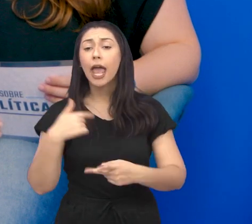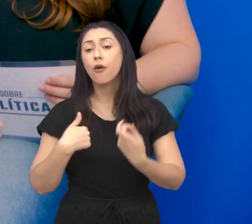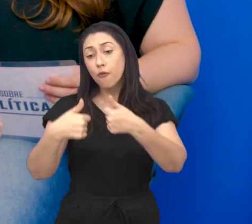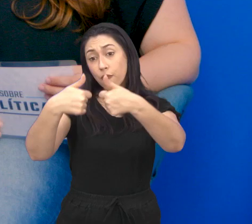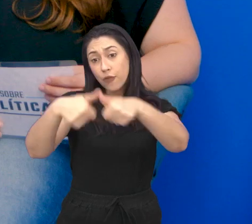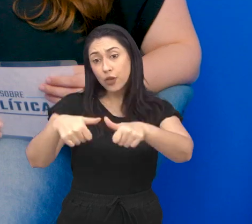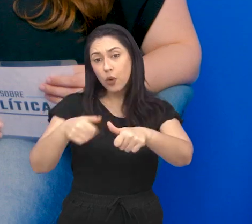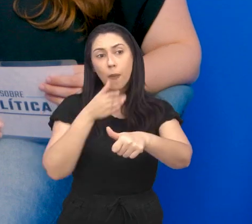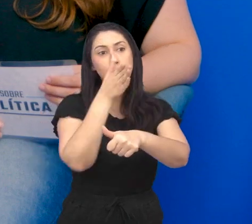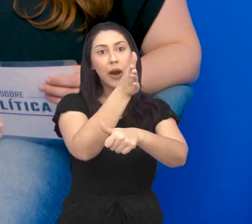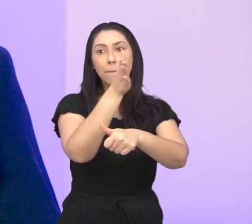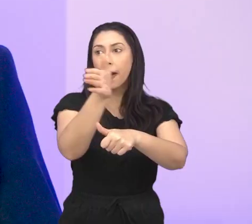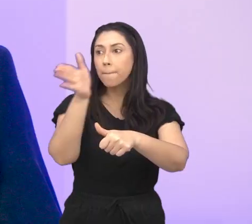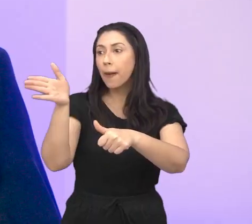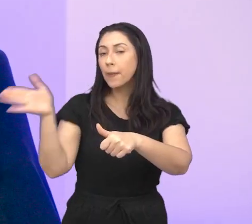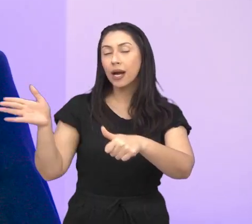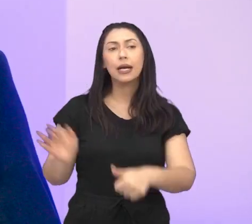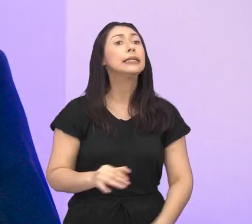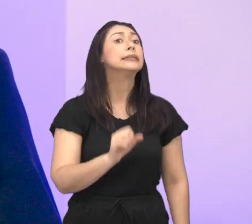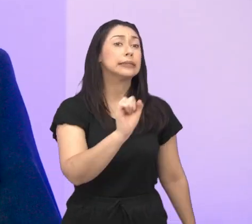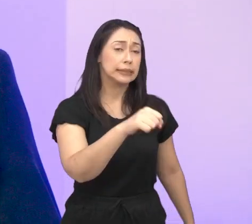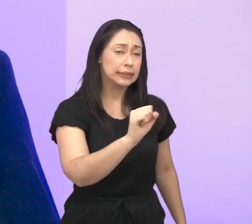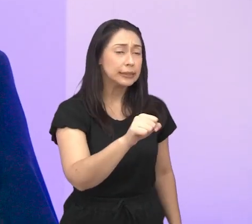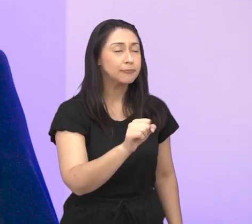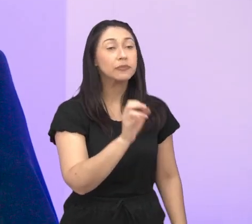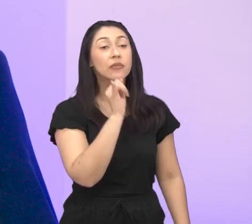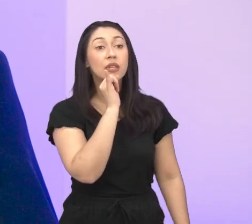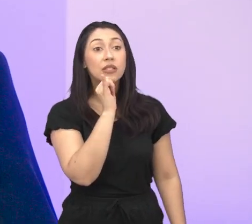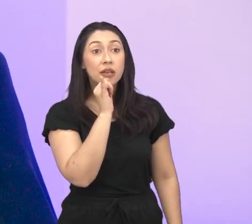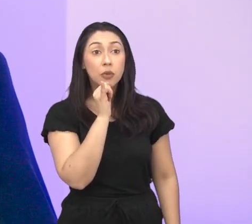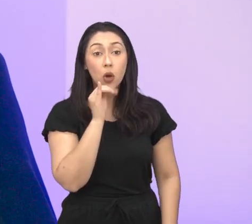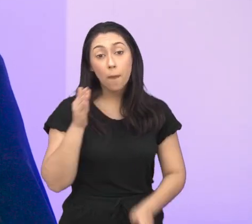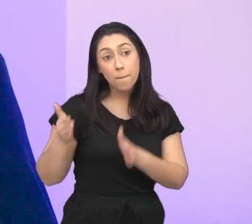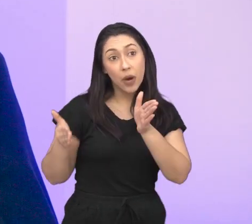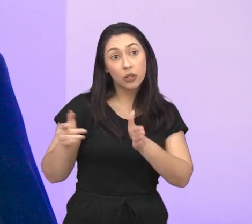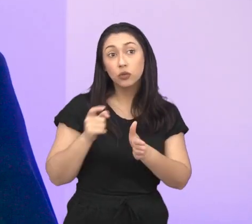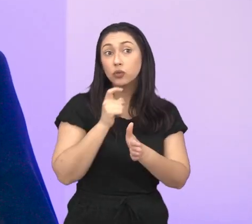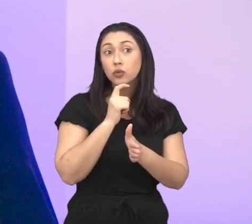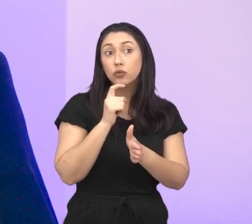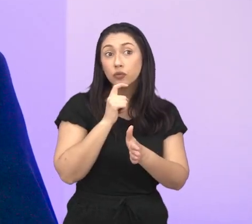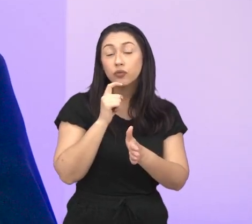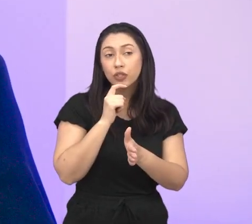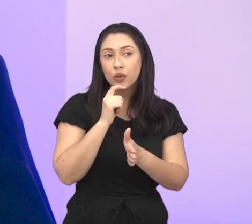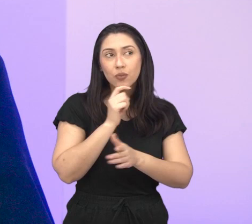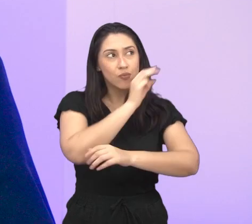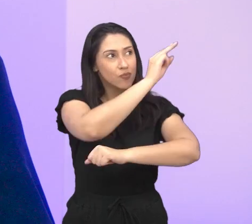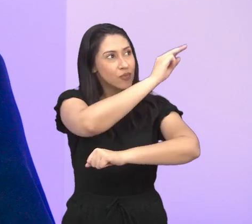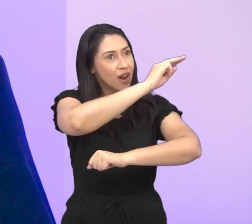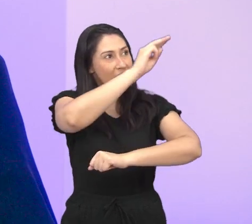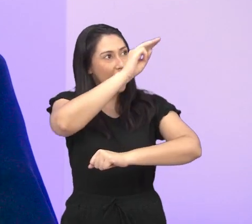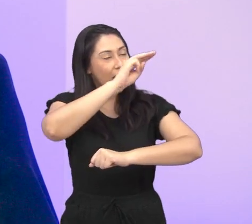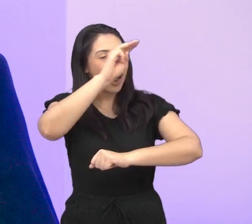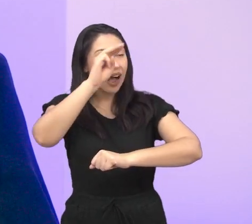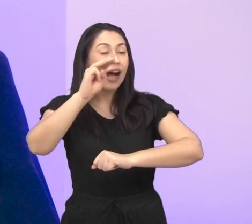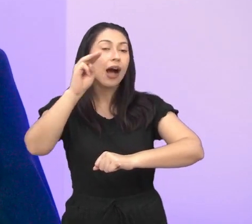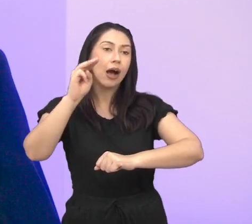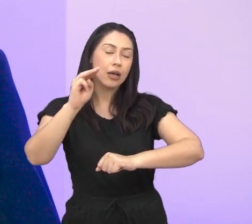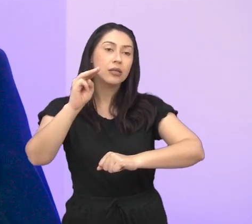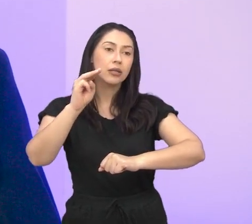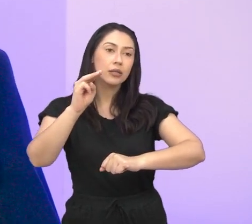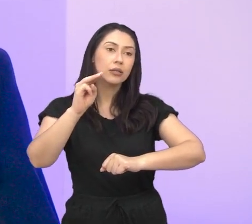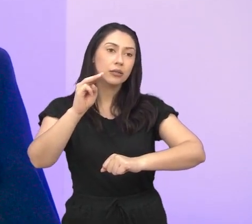centro dessa viagem, por exemplo. Sim, exatamente. Por exemplo, na época do inverno, né, a região de montanha, as cidades da montanha,